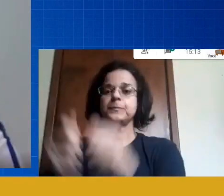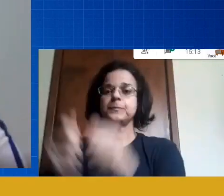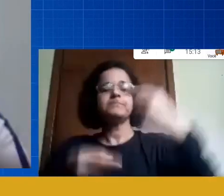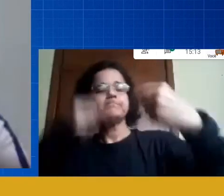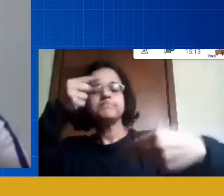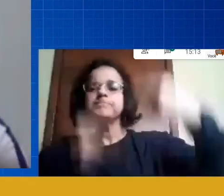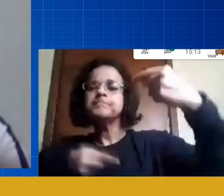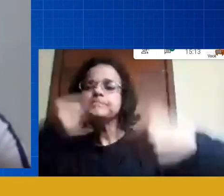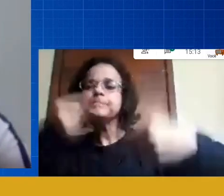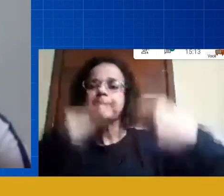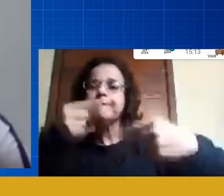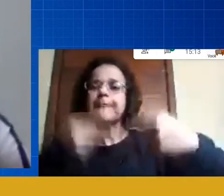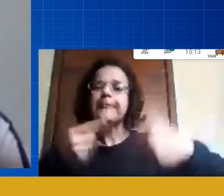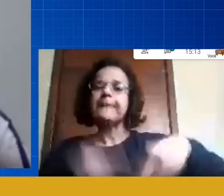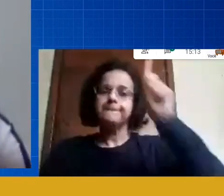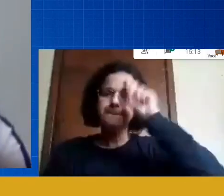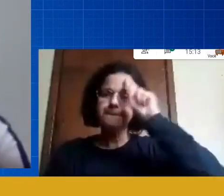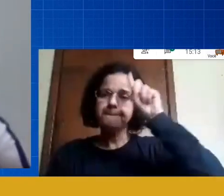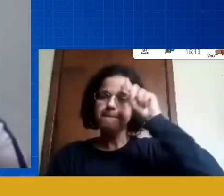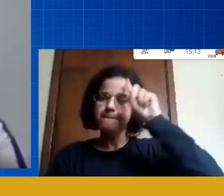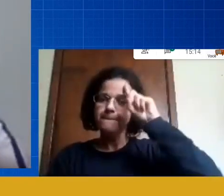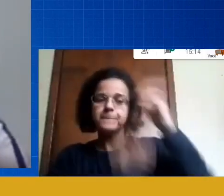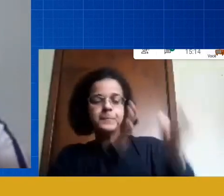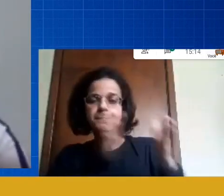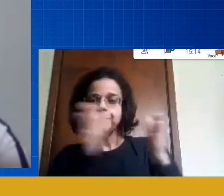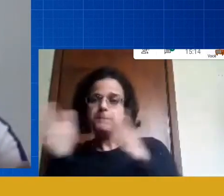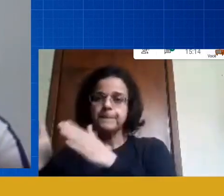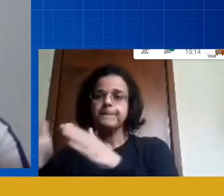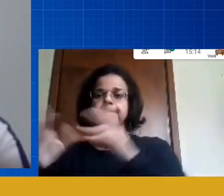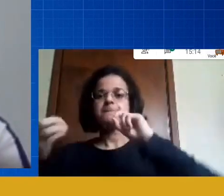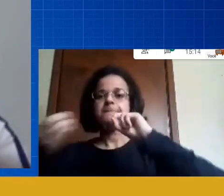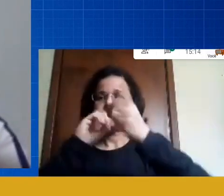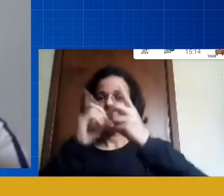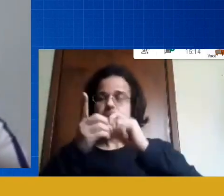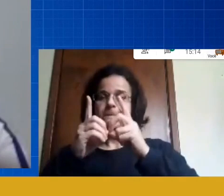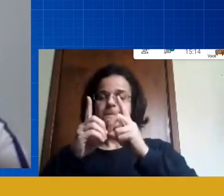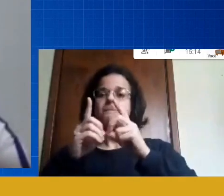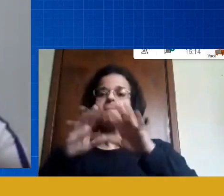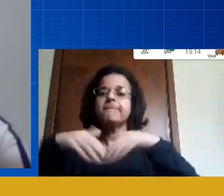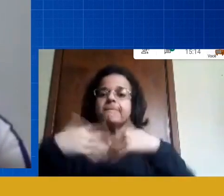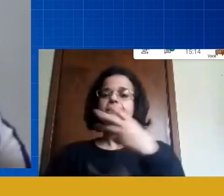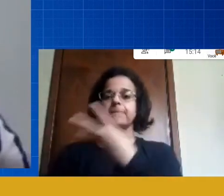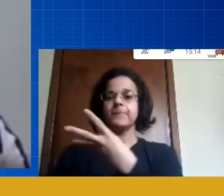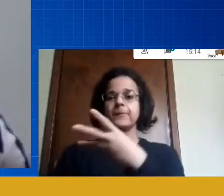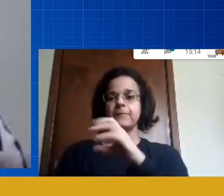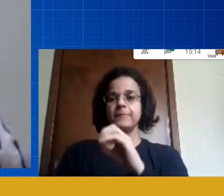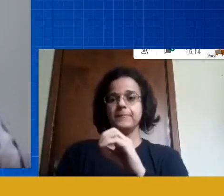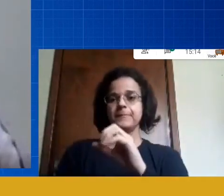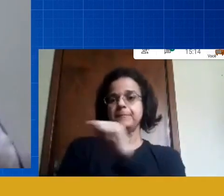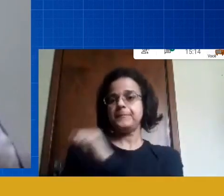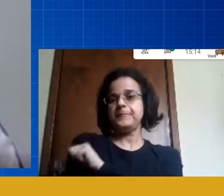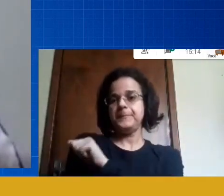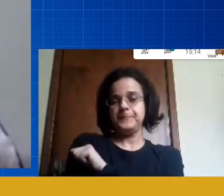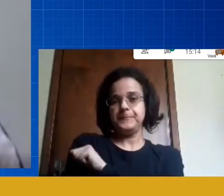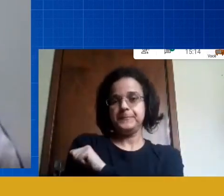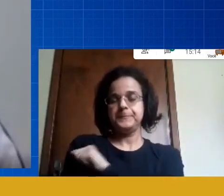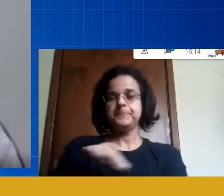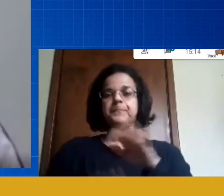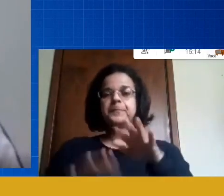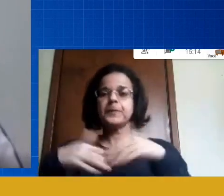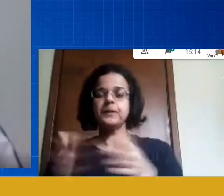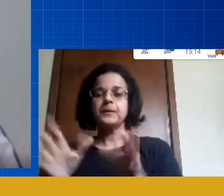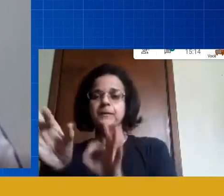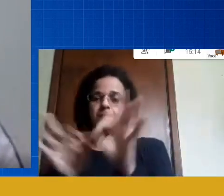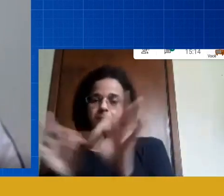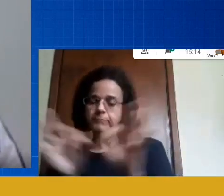na sua rotina na sua sequência didática digamos assim com aquelas 30 crianças e aí ele organiza